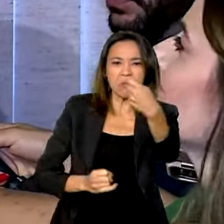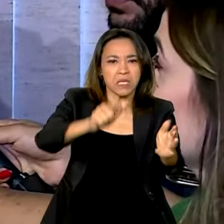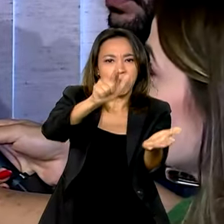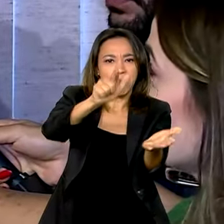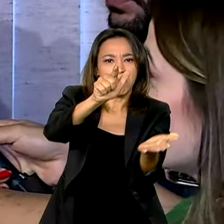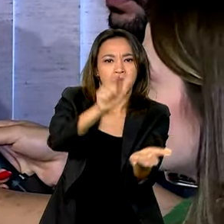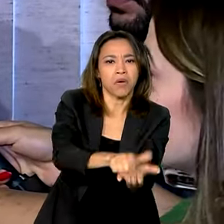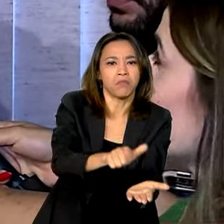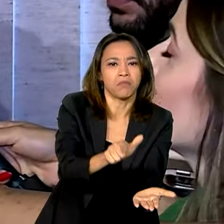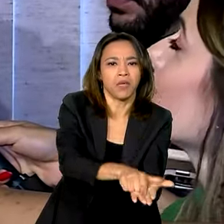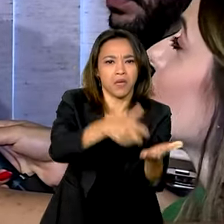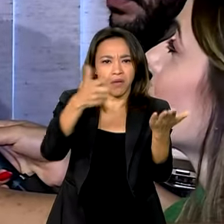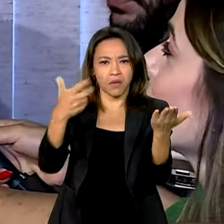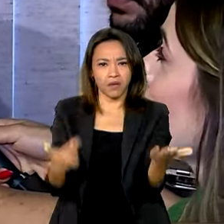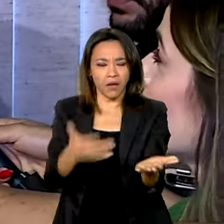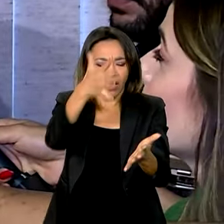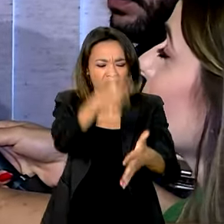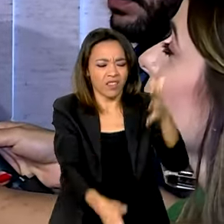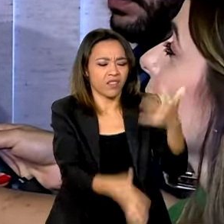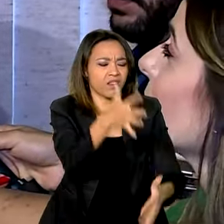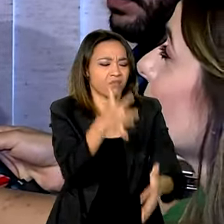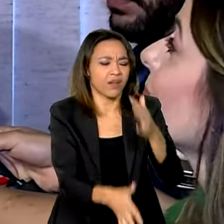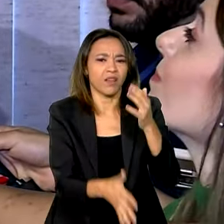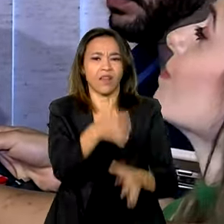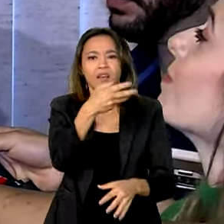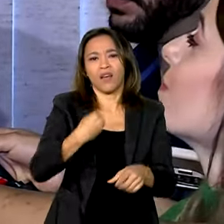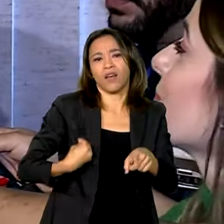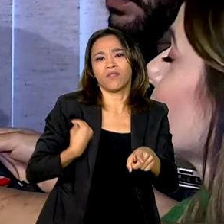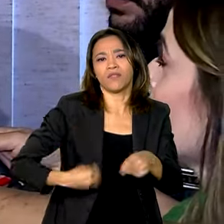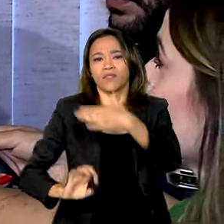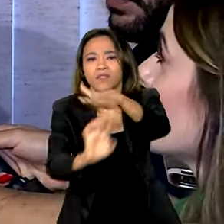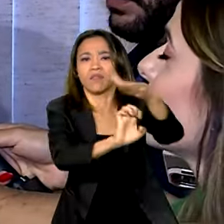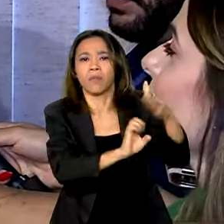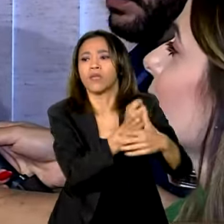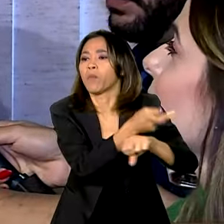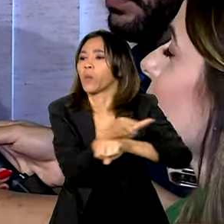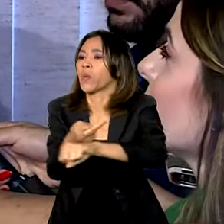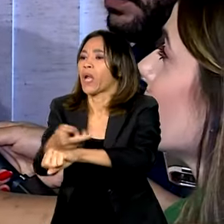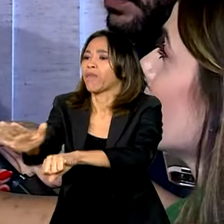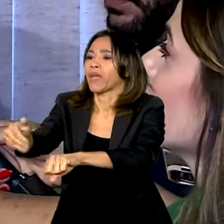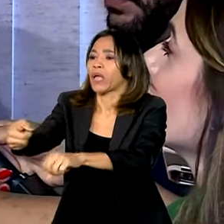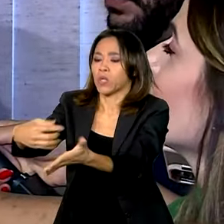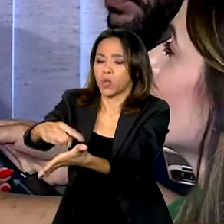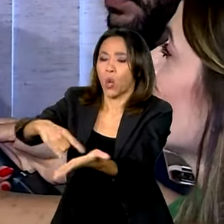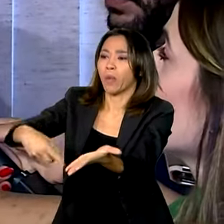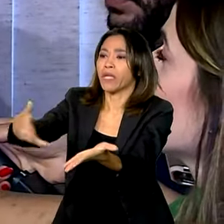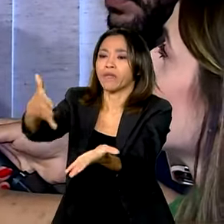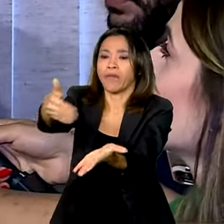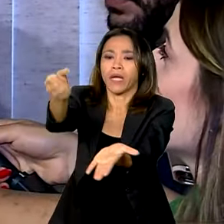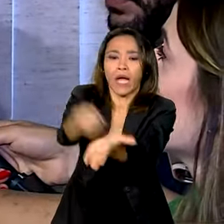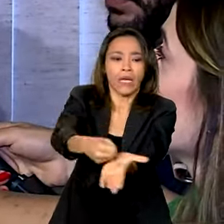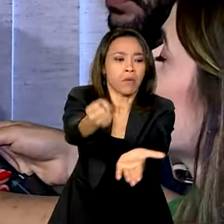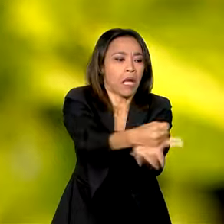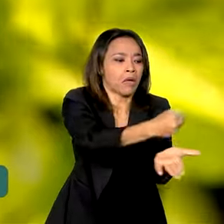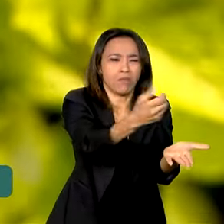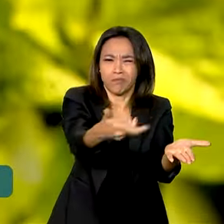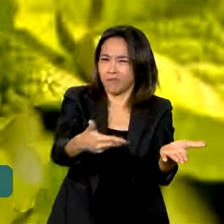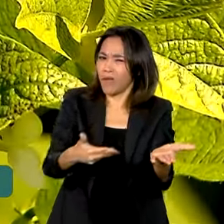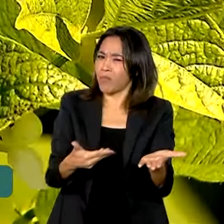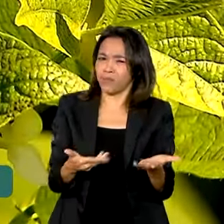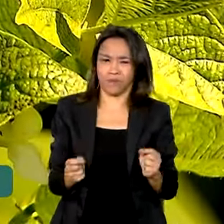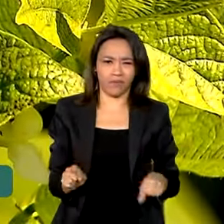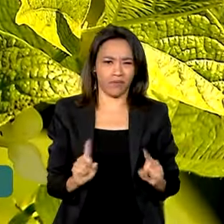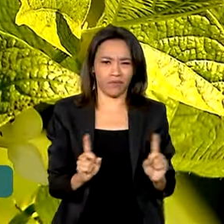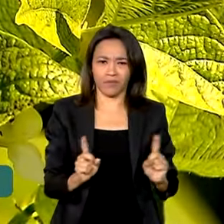atar a vida do empresário à busca de um documento, de um carimbo, coisas que a modernidade nos permitem. A